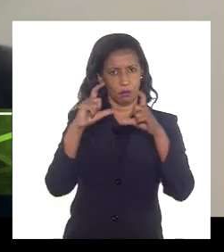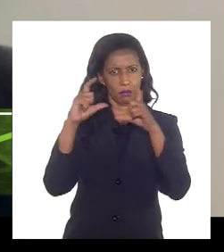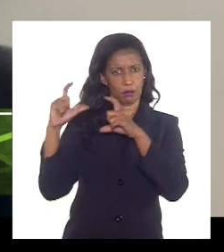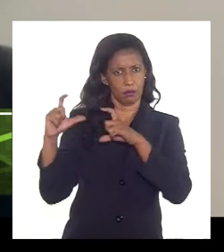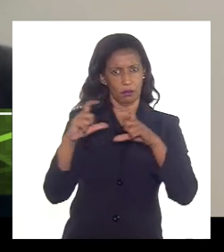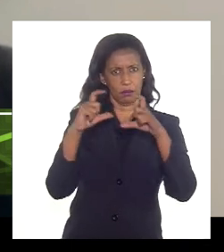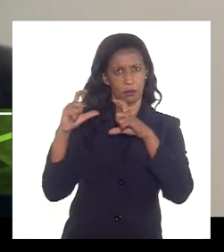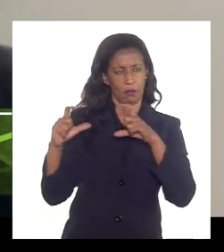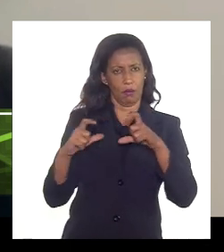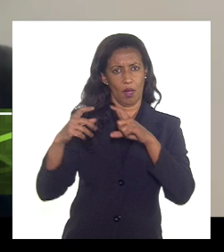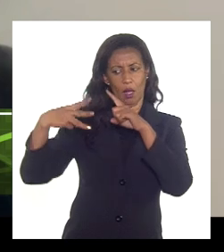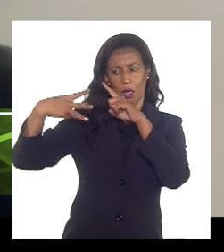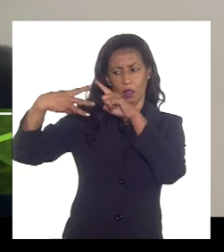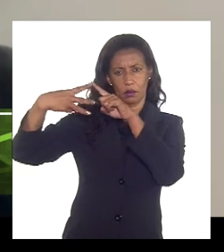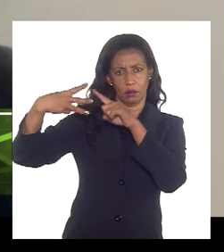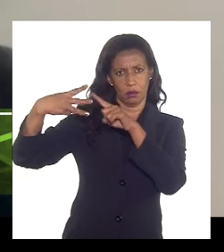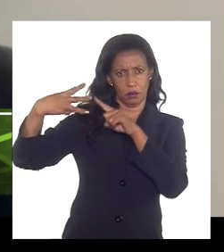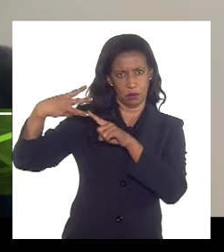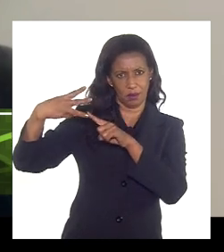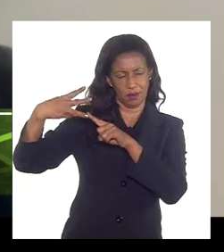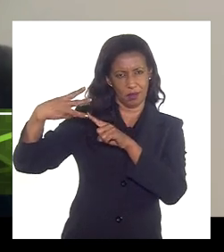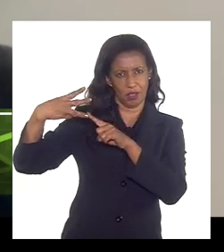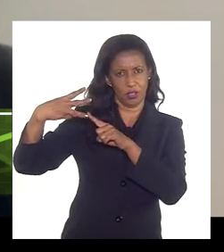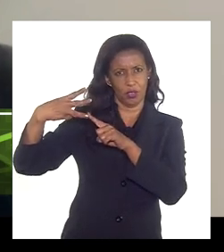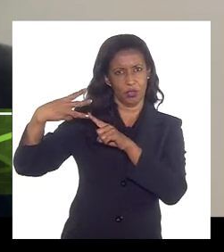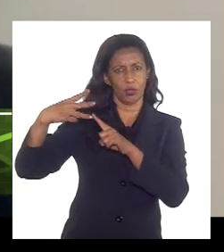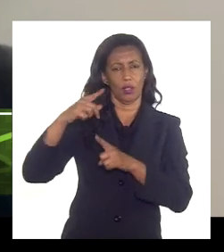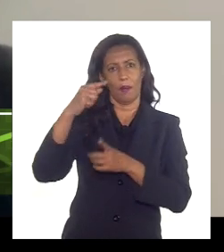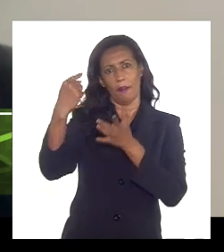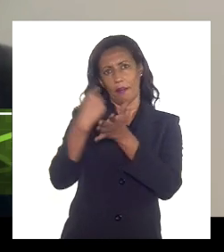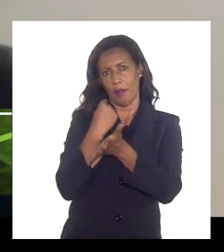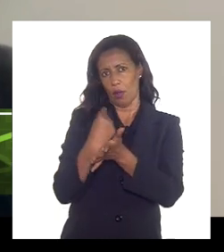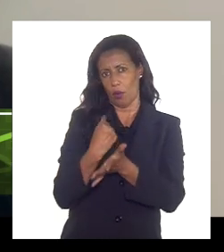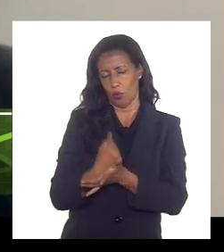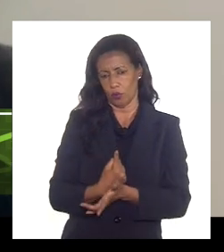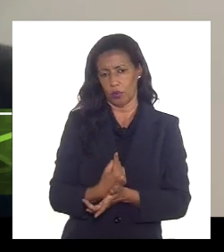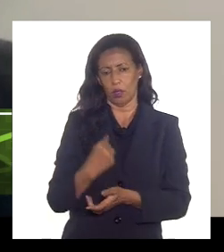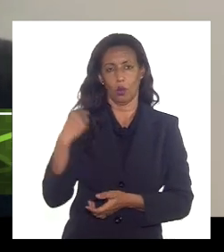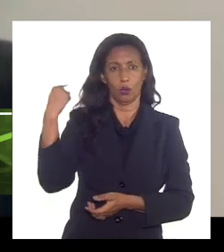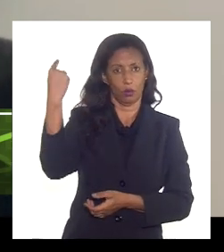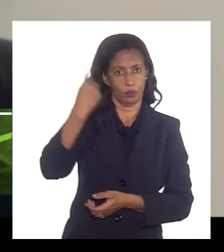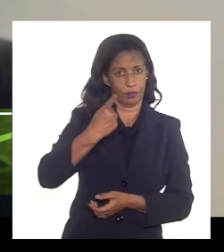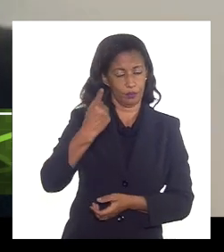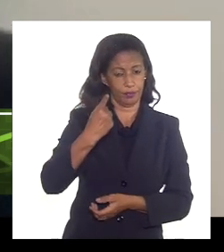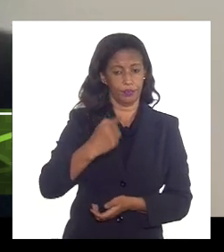abordar três questões que foram feitas uma delas a respeito